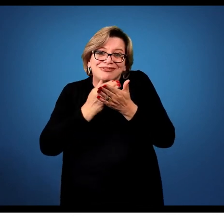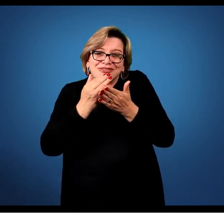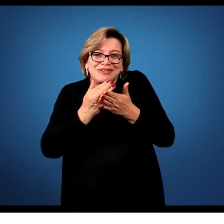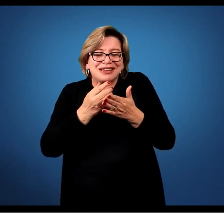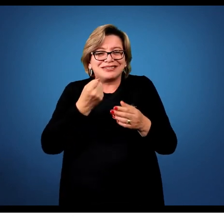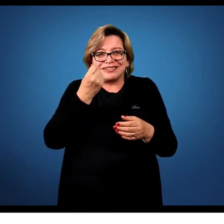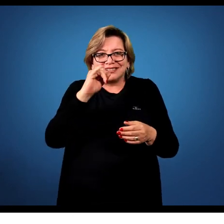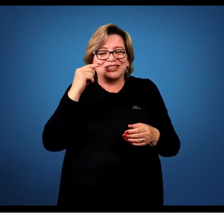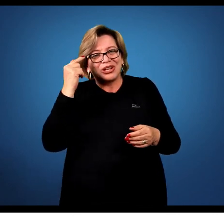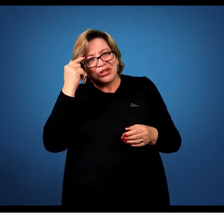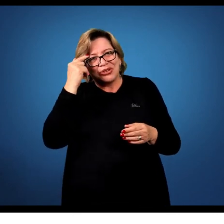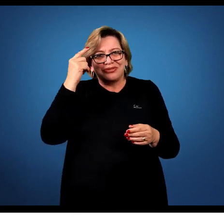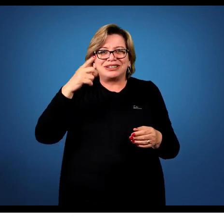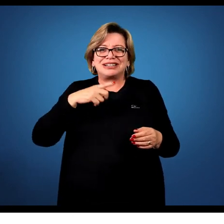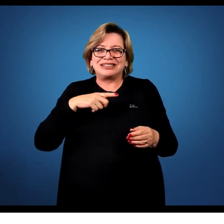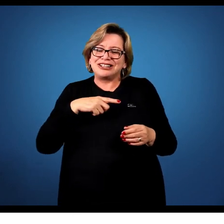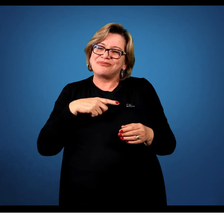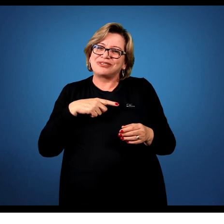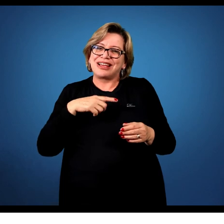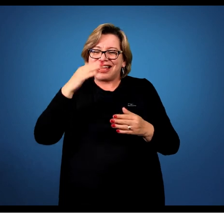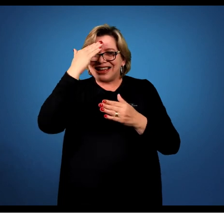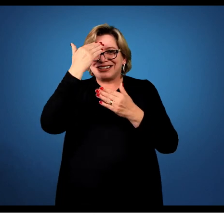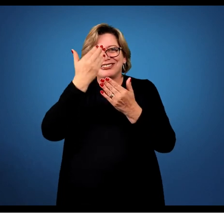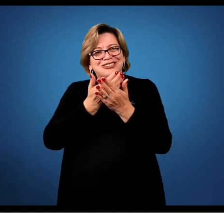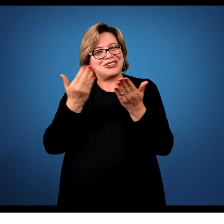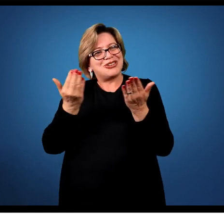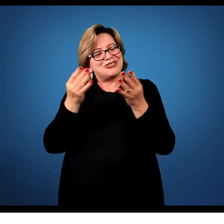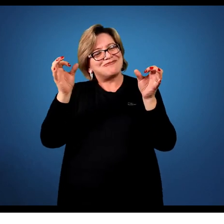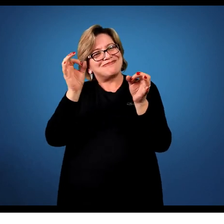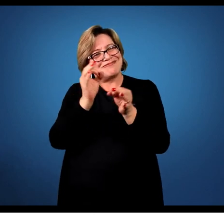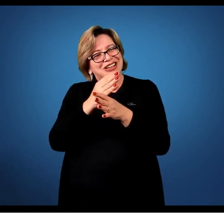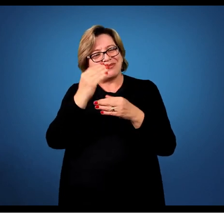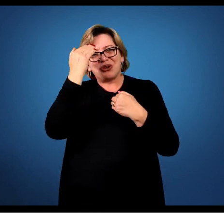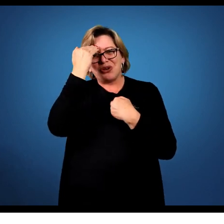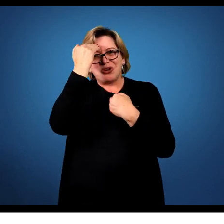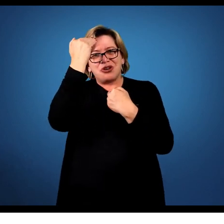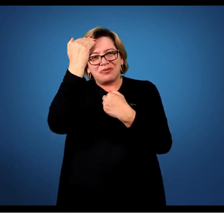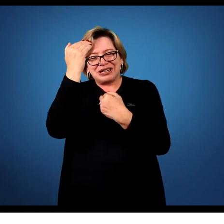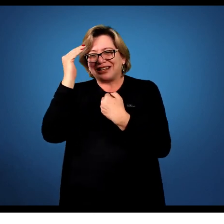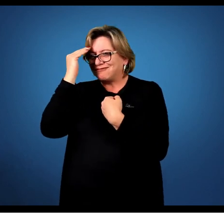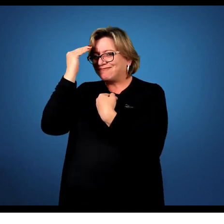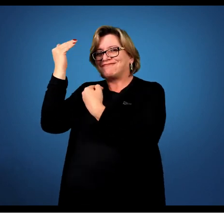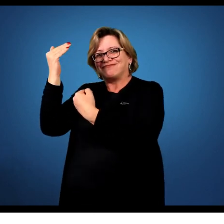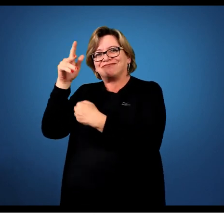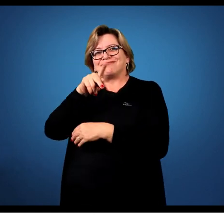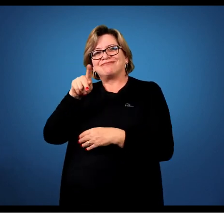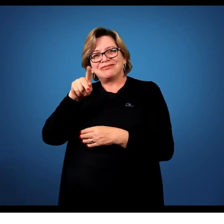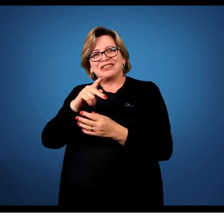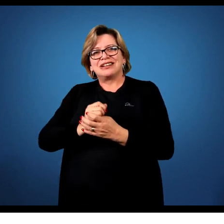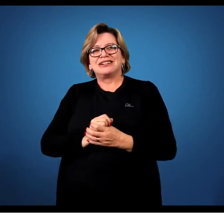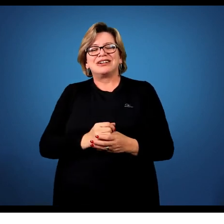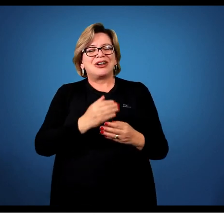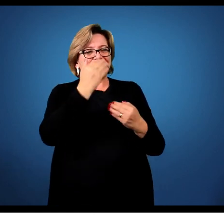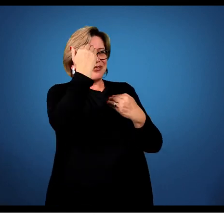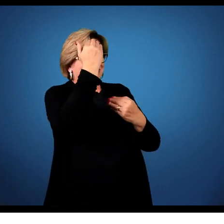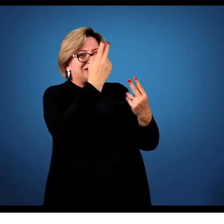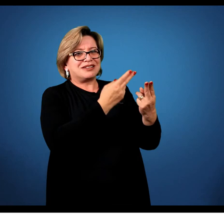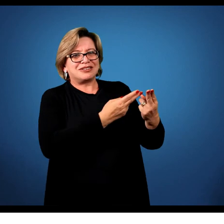também da dúvida. Sim, é isso aí. Eu acredito que por hoje é só. Muito obrigada, muito obrigada, professor Felipe. Carol,